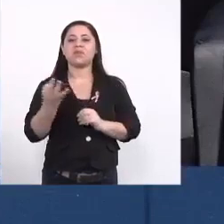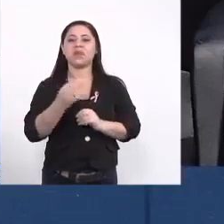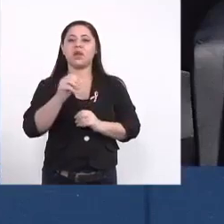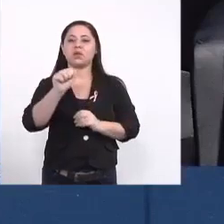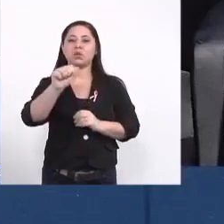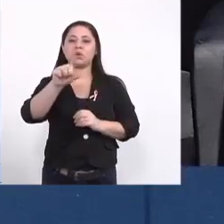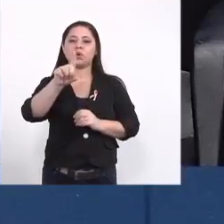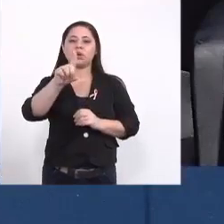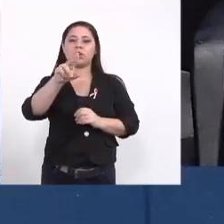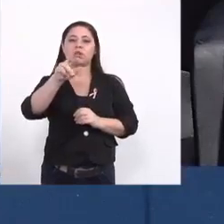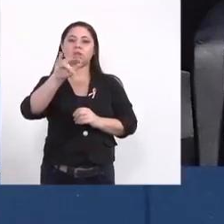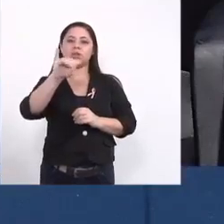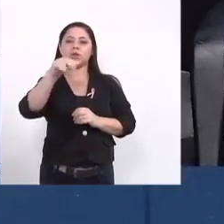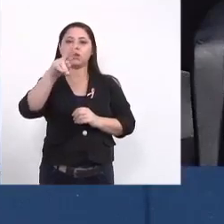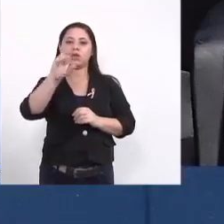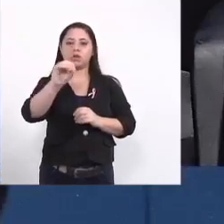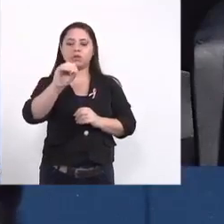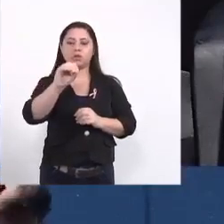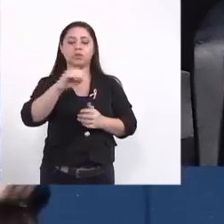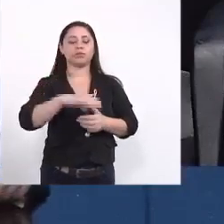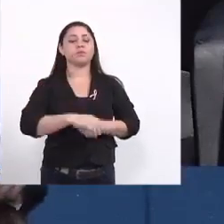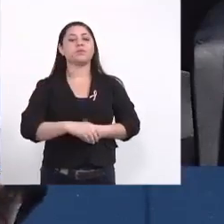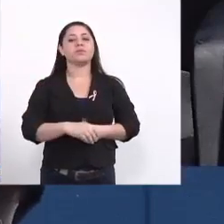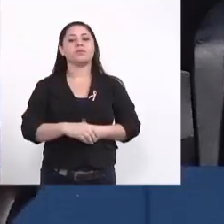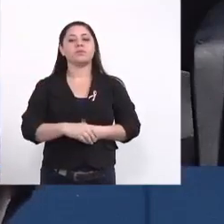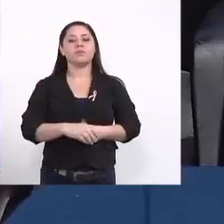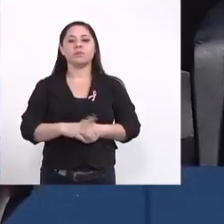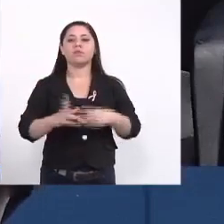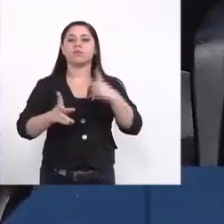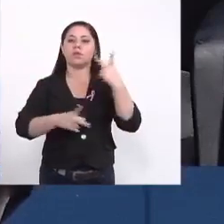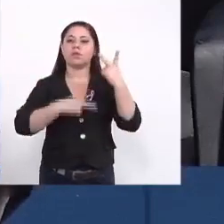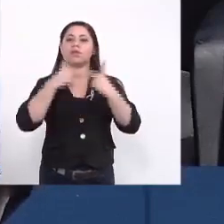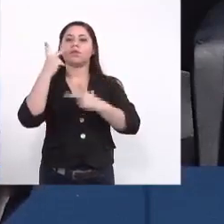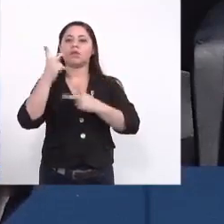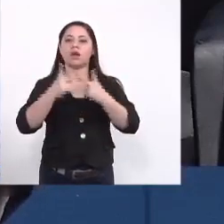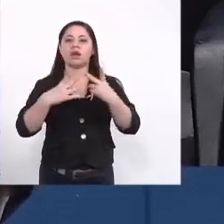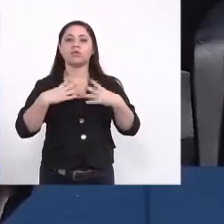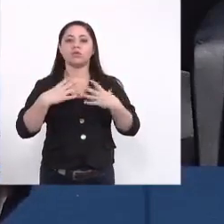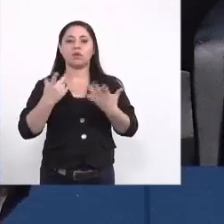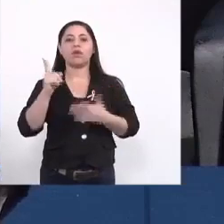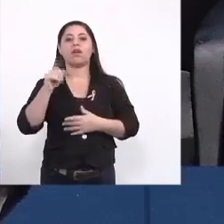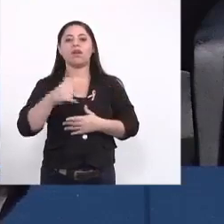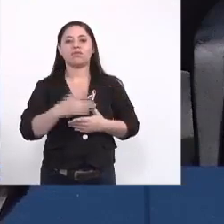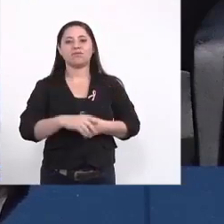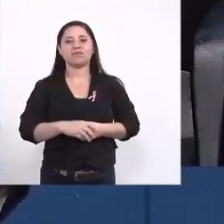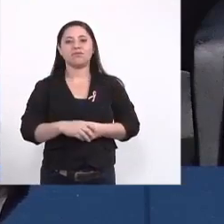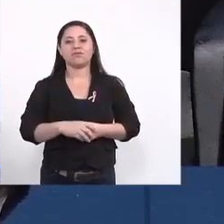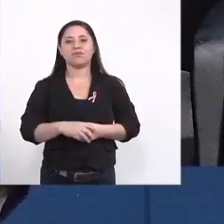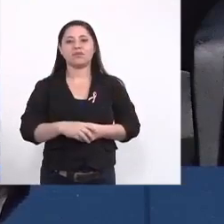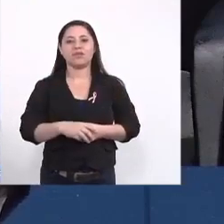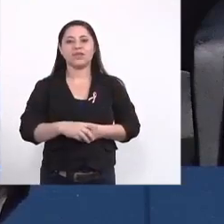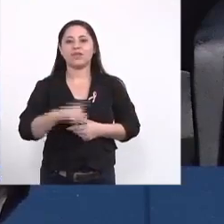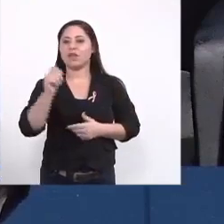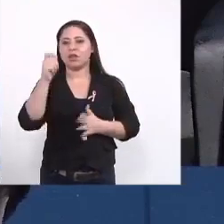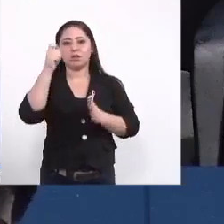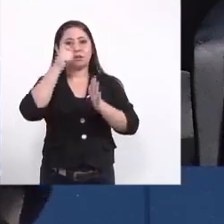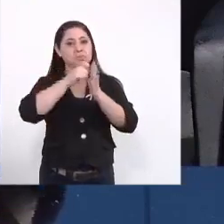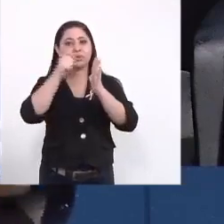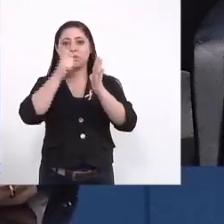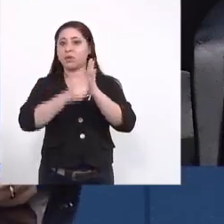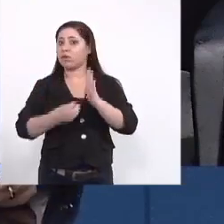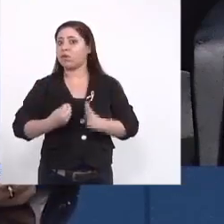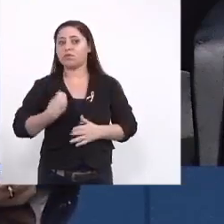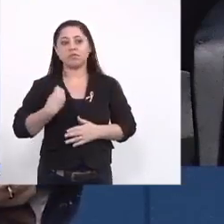Adriano representando aqui o Imaçu e uma falha do nosso cerimonial Adriano que não estava notado a sua